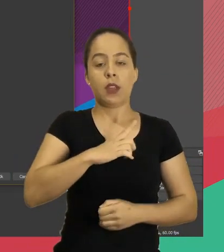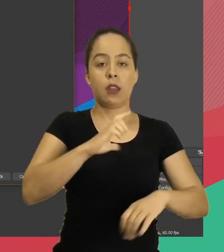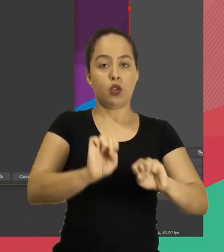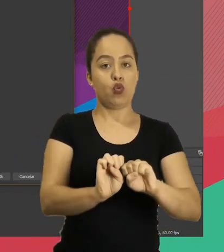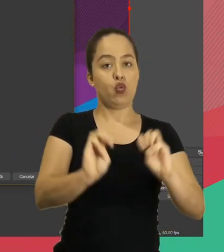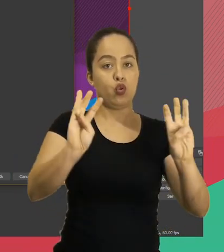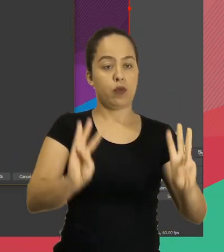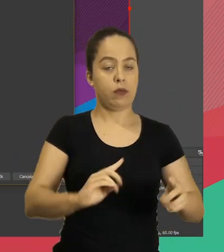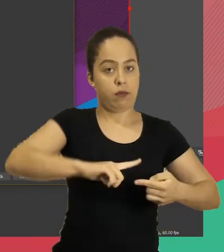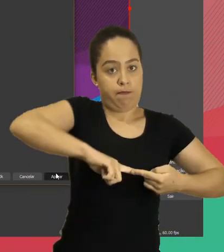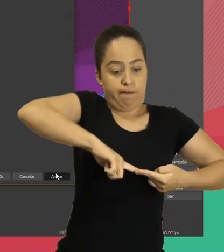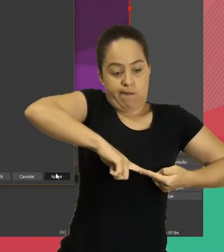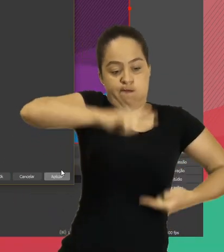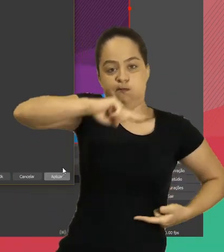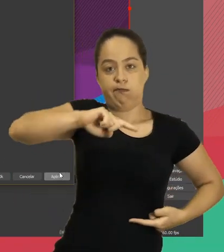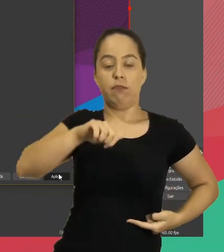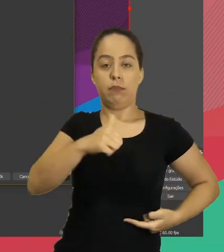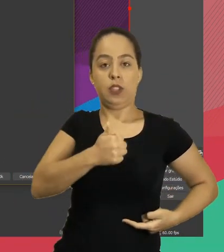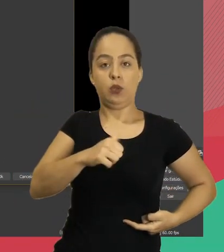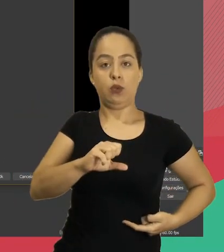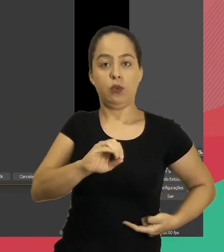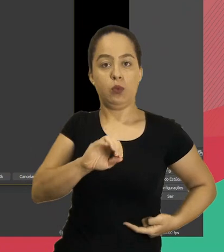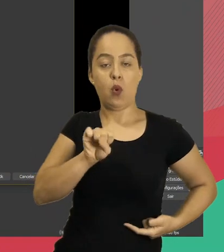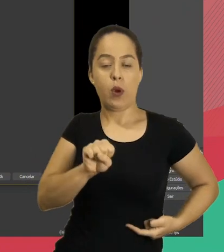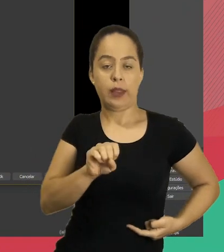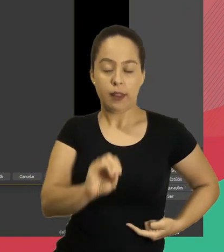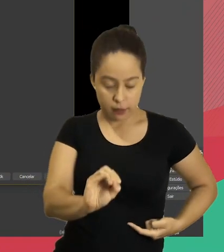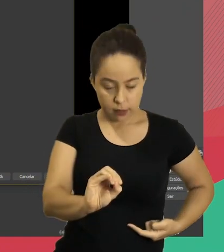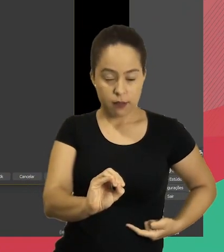Isso aí já é a configuração do software.